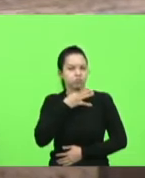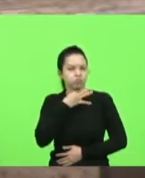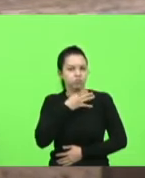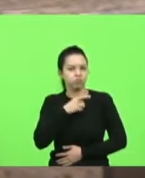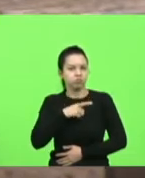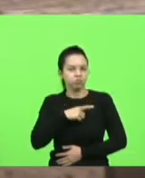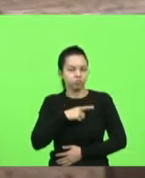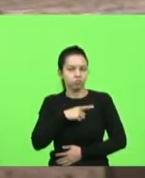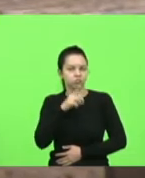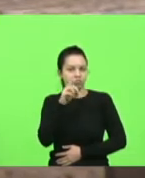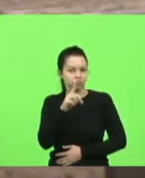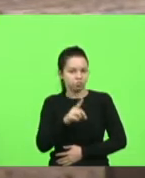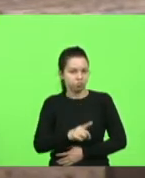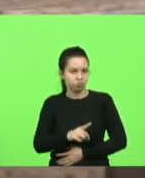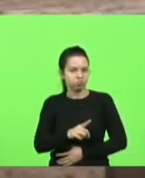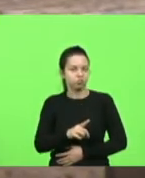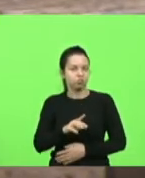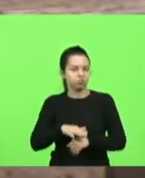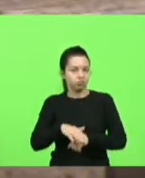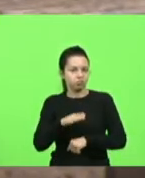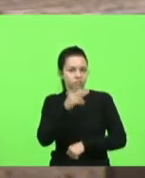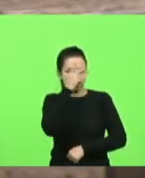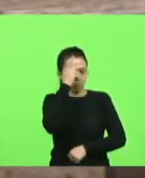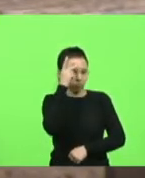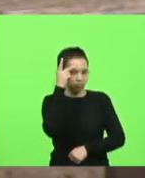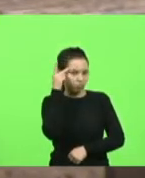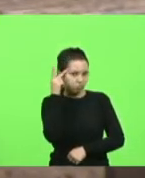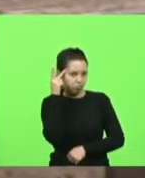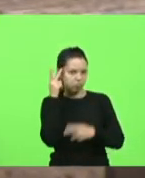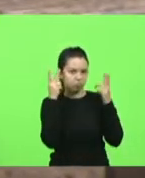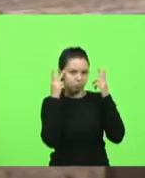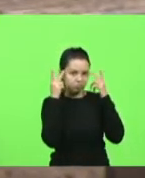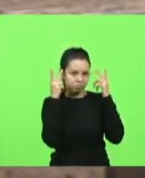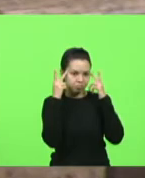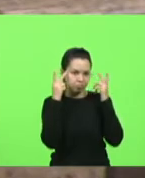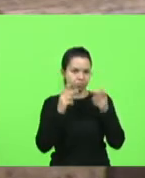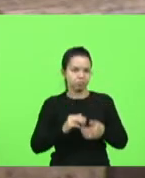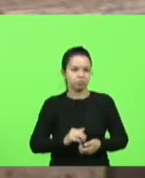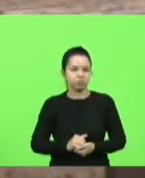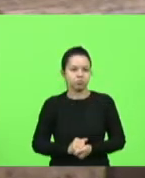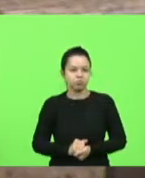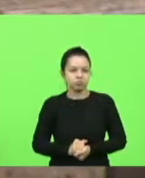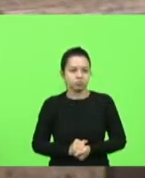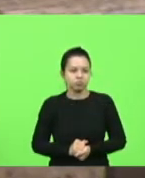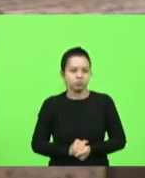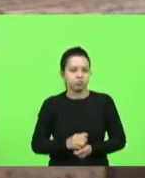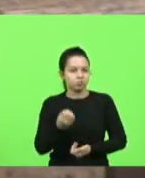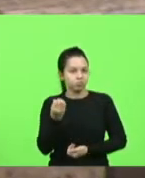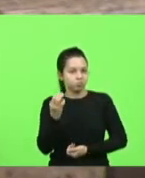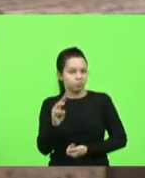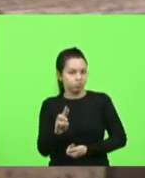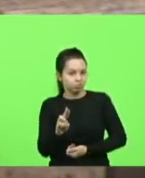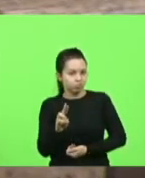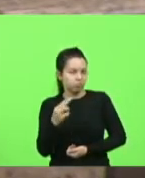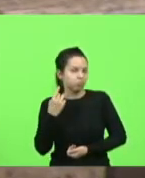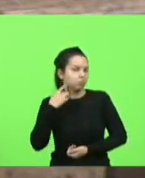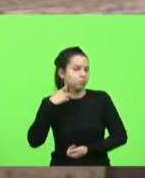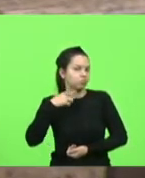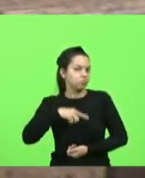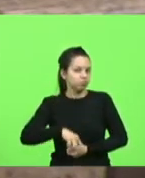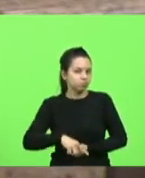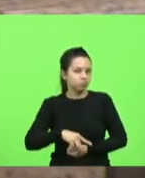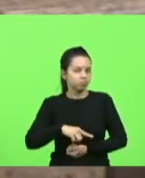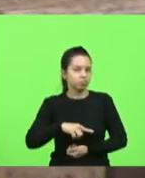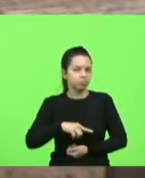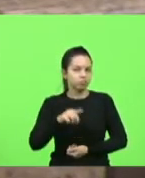ou então lá em Minas Gerais que caloros foram ameaçados